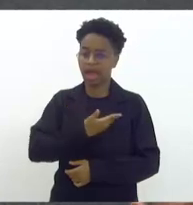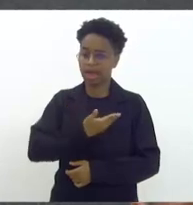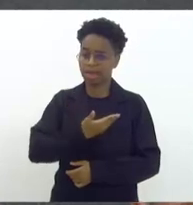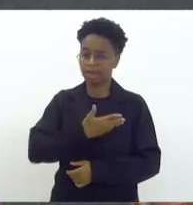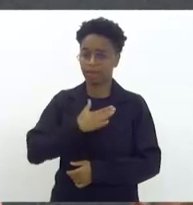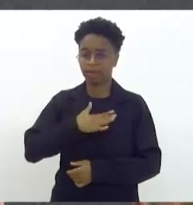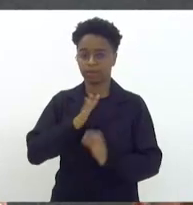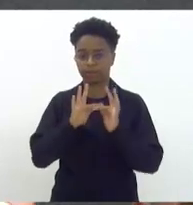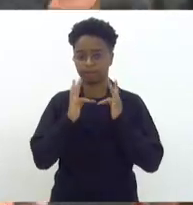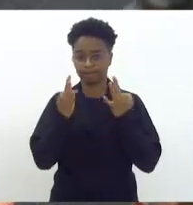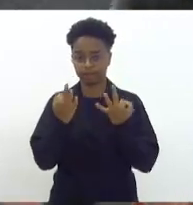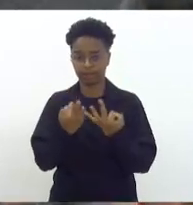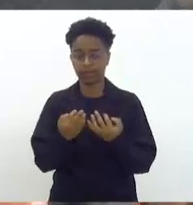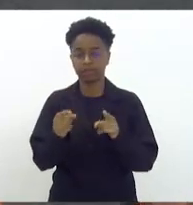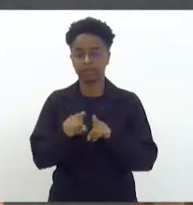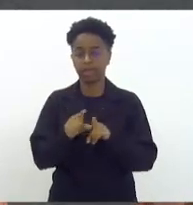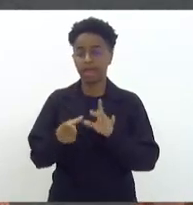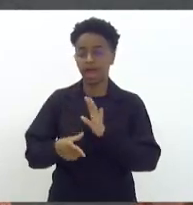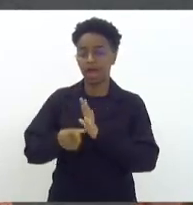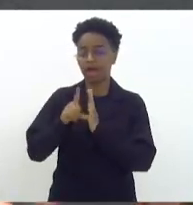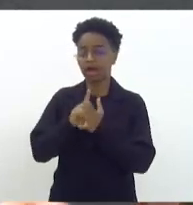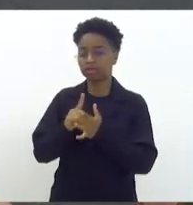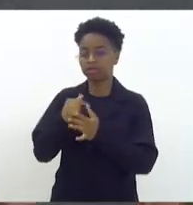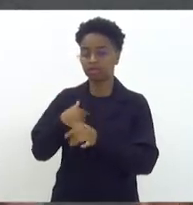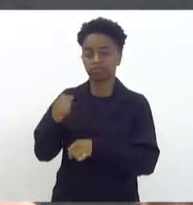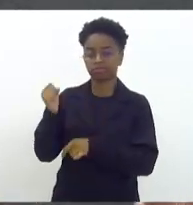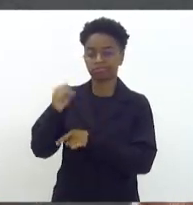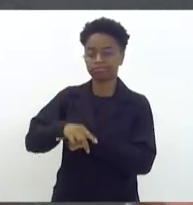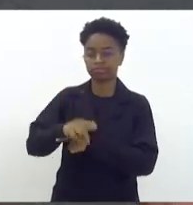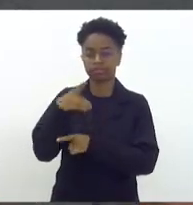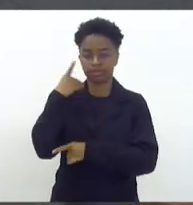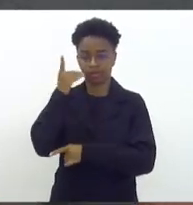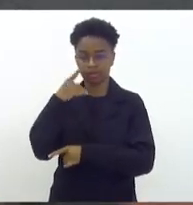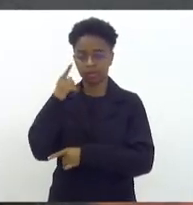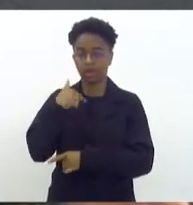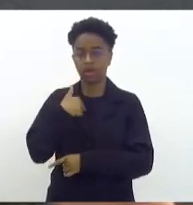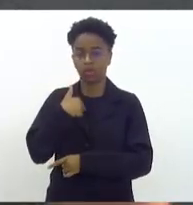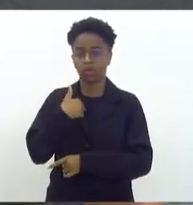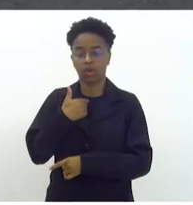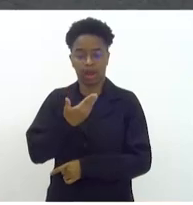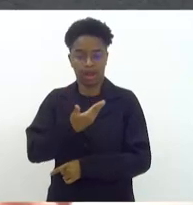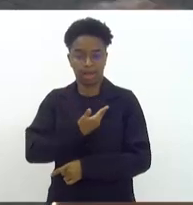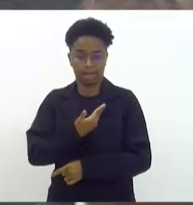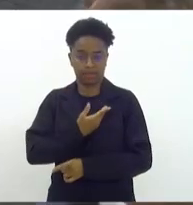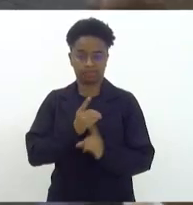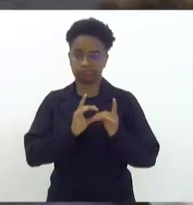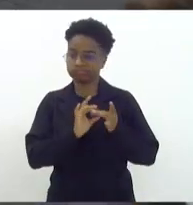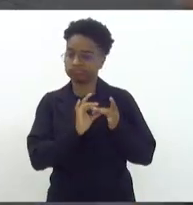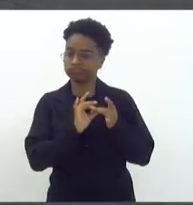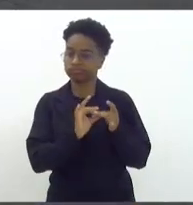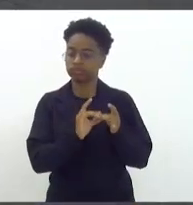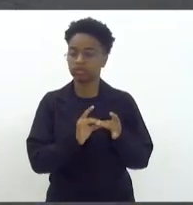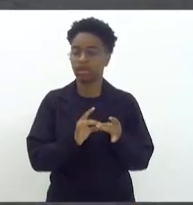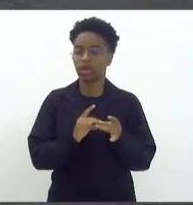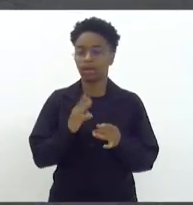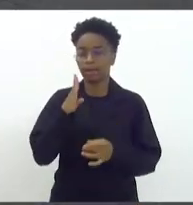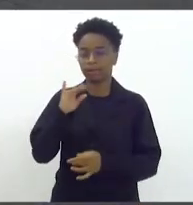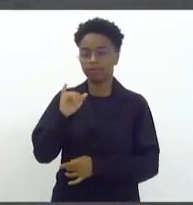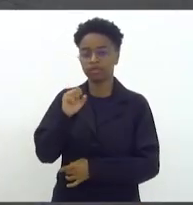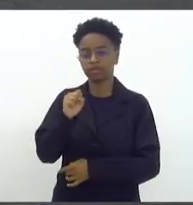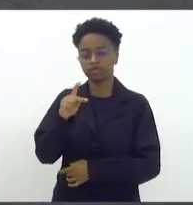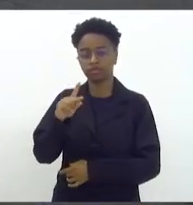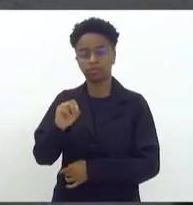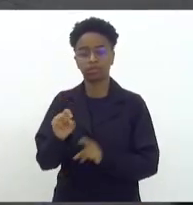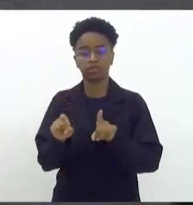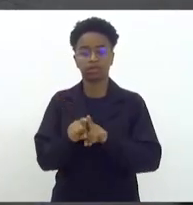Eu, muito antes de me tornar parlamentar, eu era amigo particular do Bispo Abner e o Bispo Abner e sua esposa,